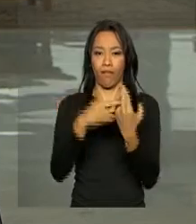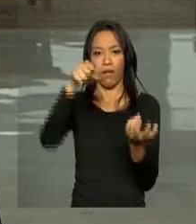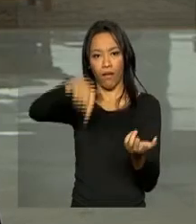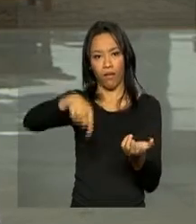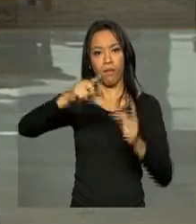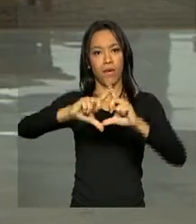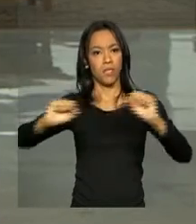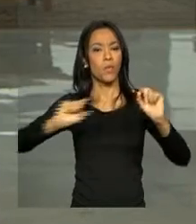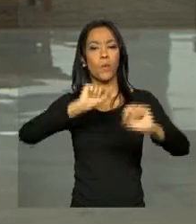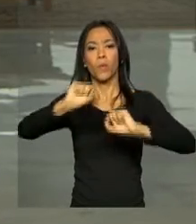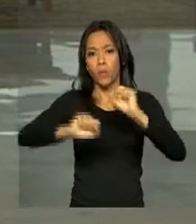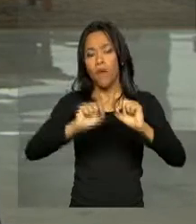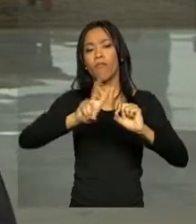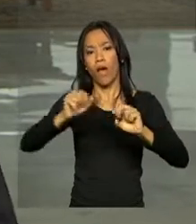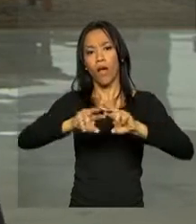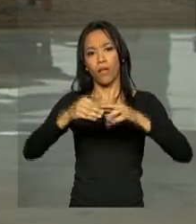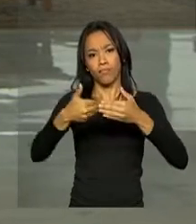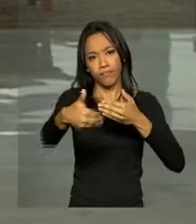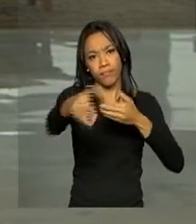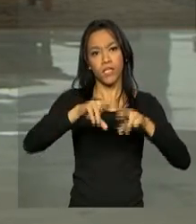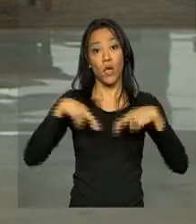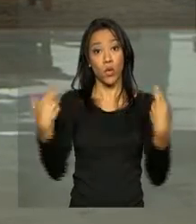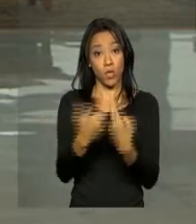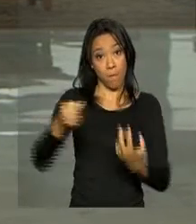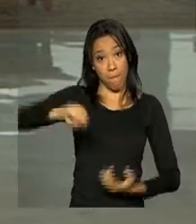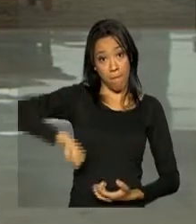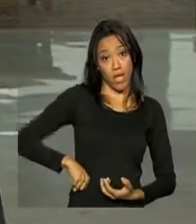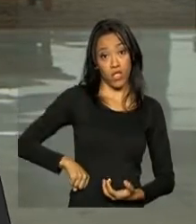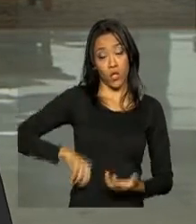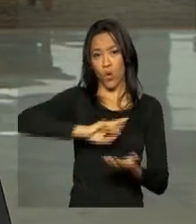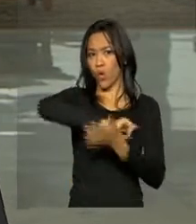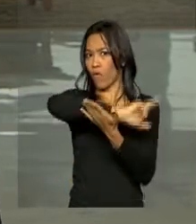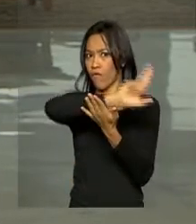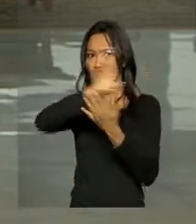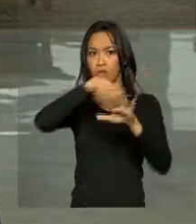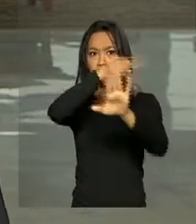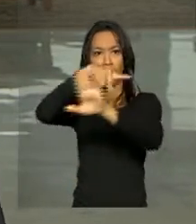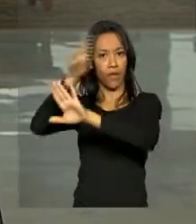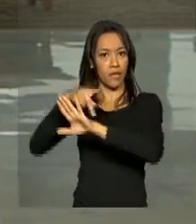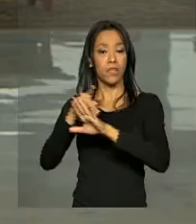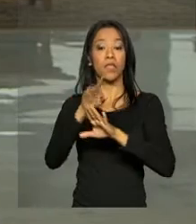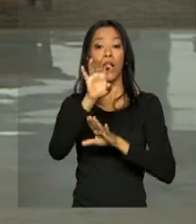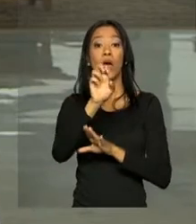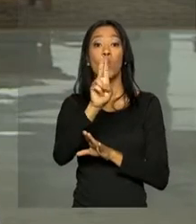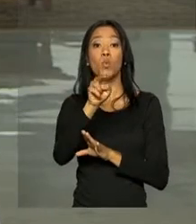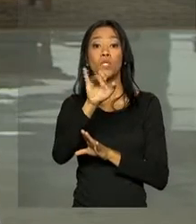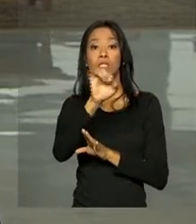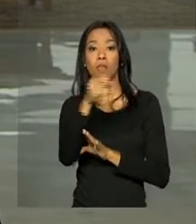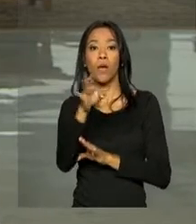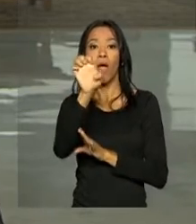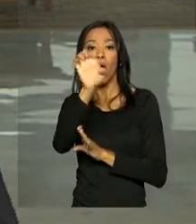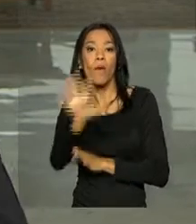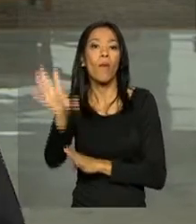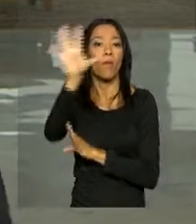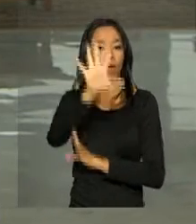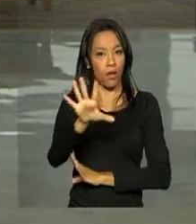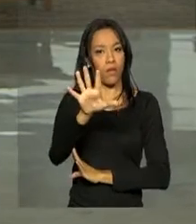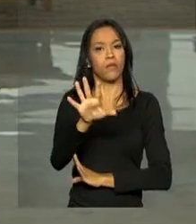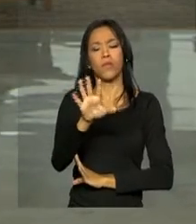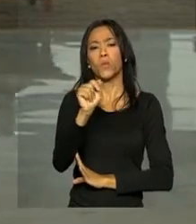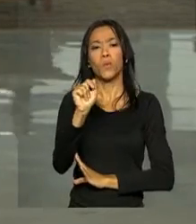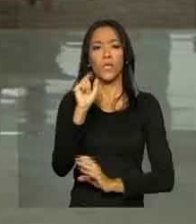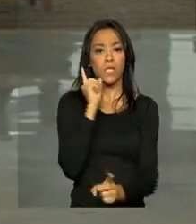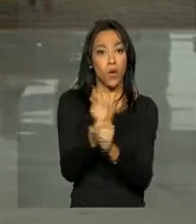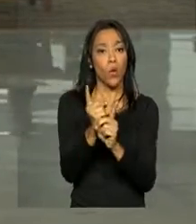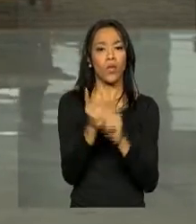Jaime, o ministro vai se reunir com embaixadores de países da União Europeia. Nesse encontro, o ministro deve apresentar